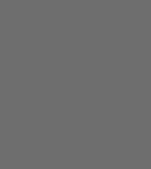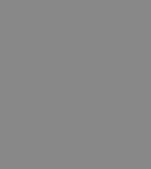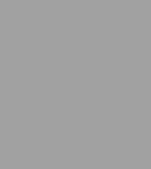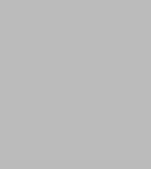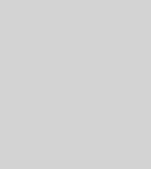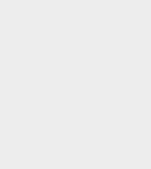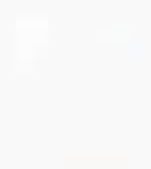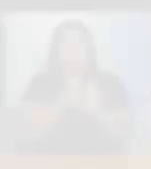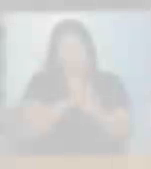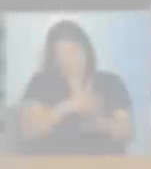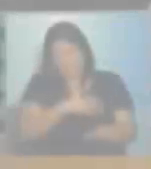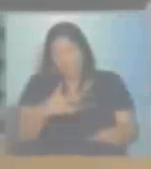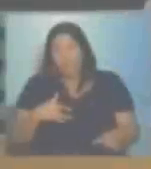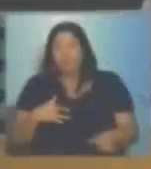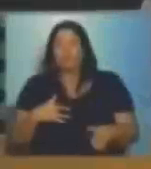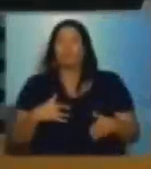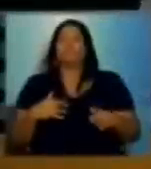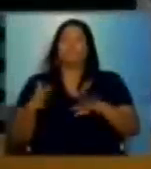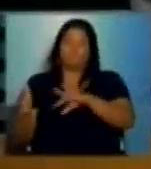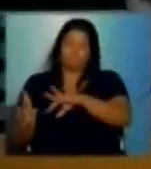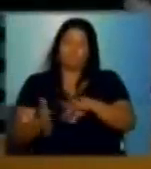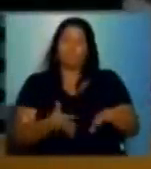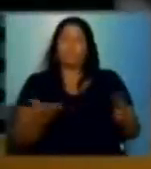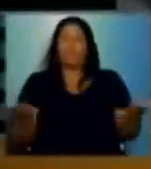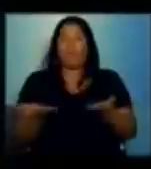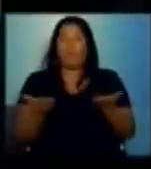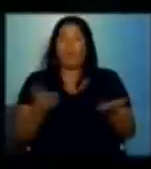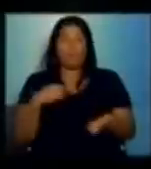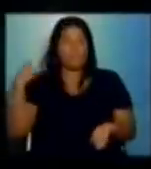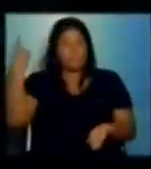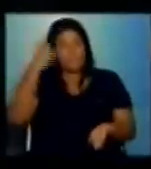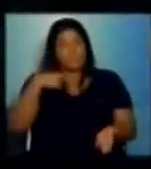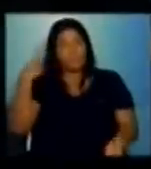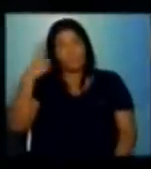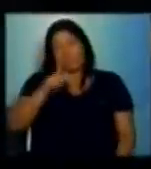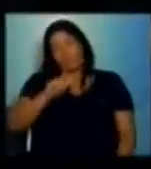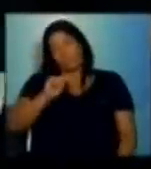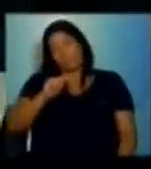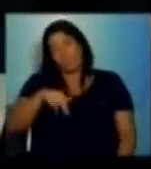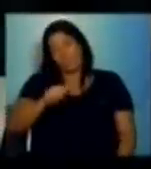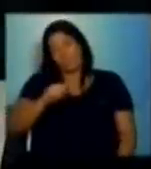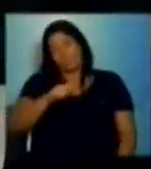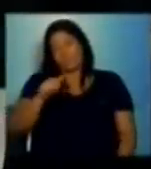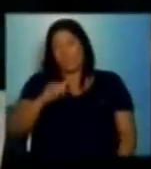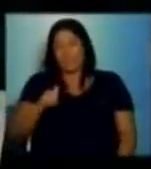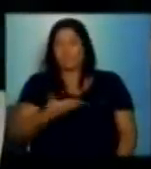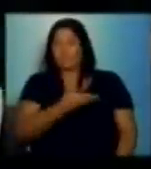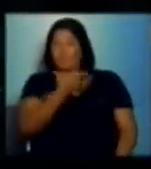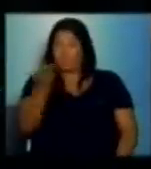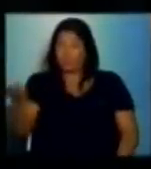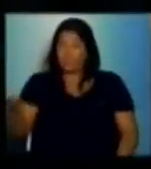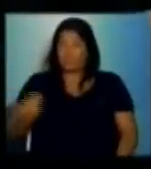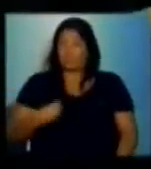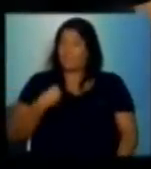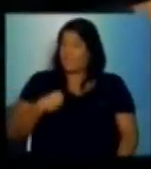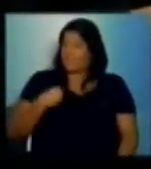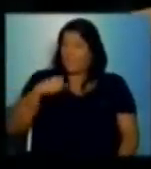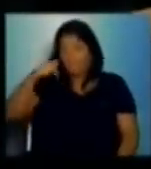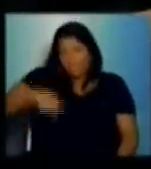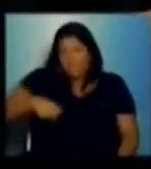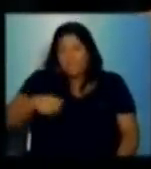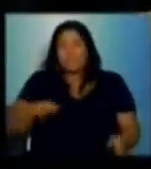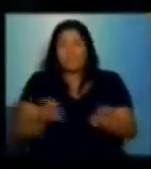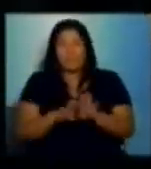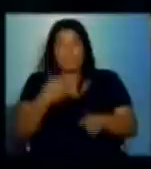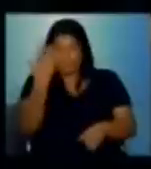Tem a palavra o nobre deputado Carlos Gianazzi. Senhor presidente, senhoras e deputados, senhoras e deputadas, público aqui presente, telespectador